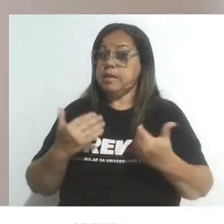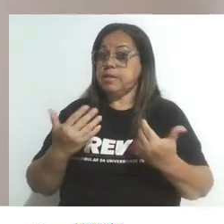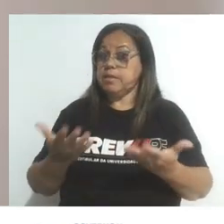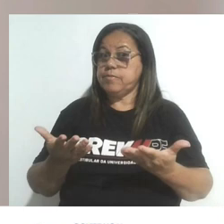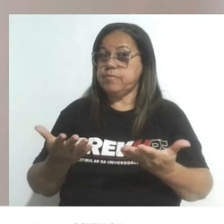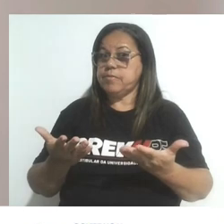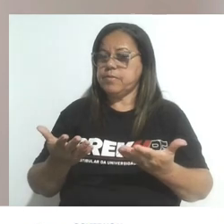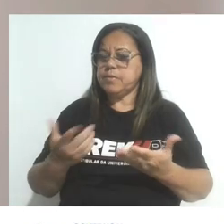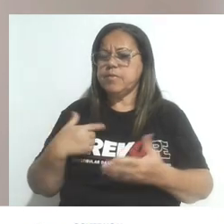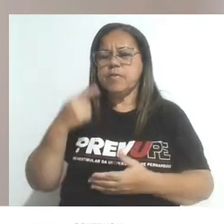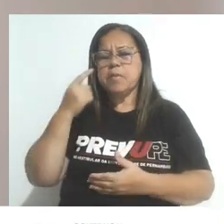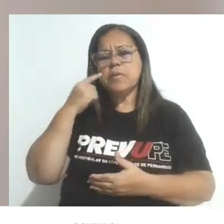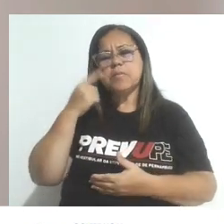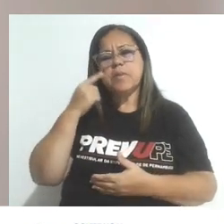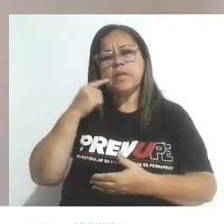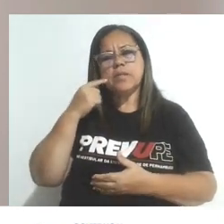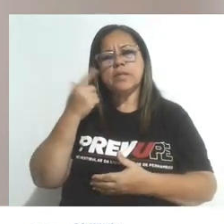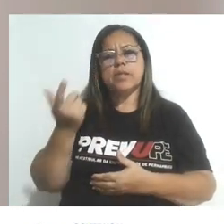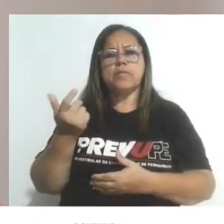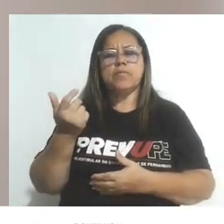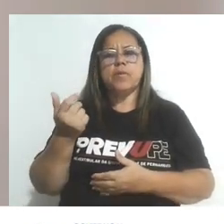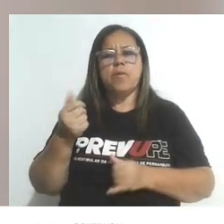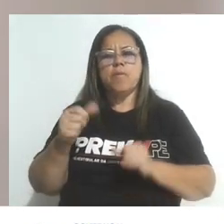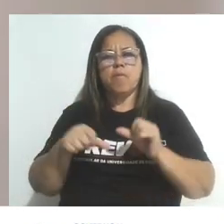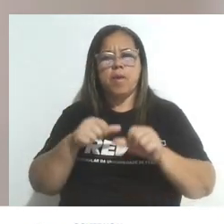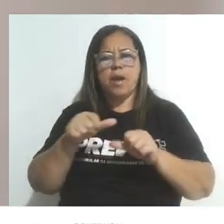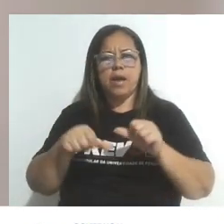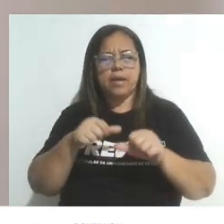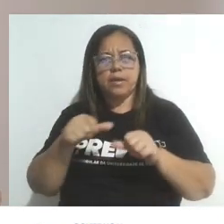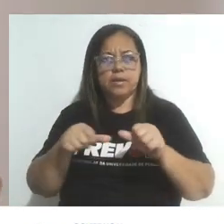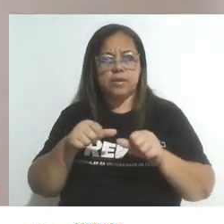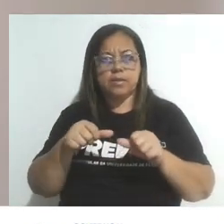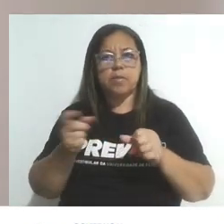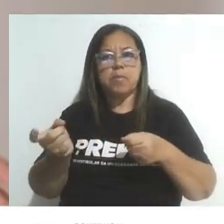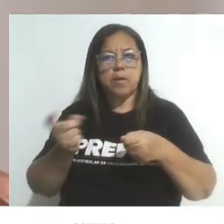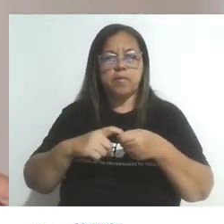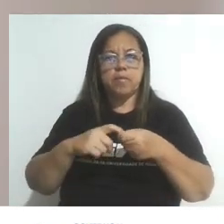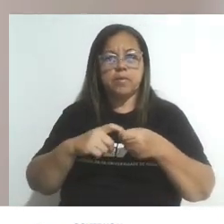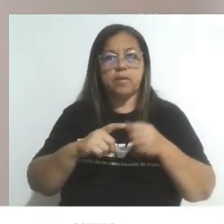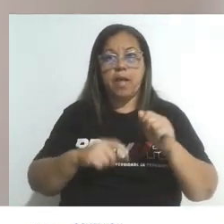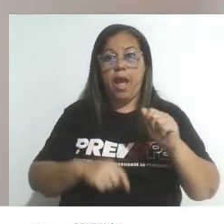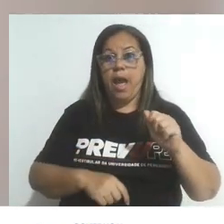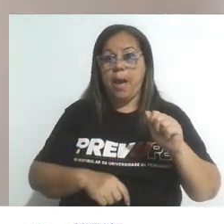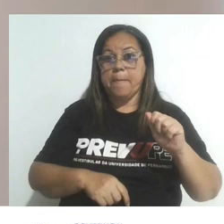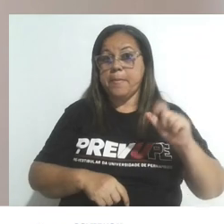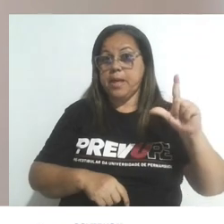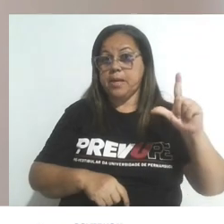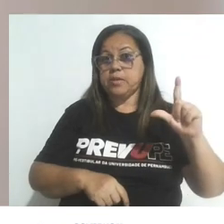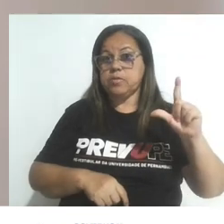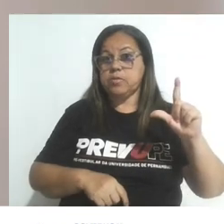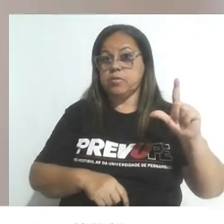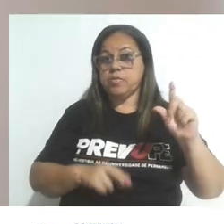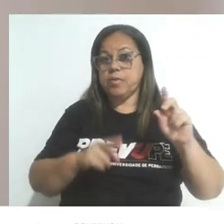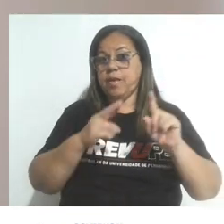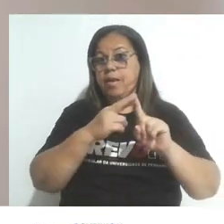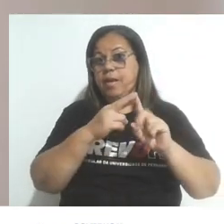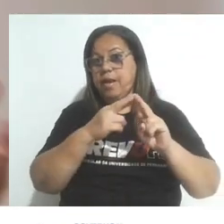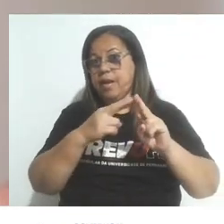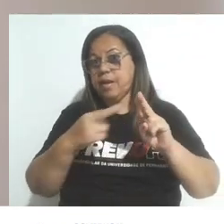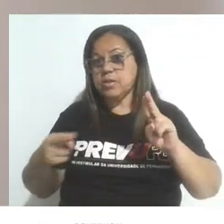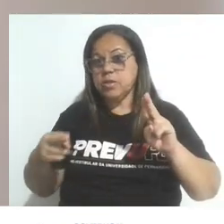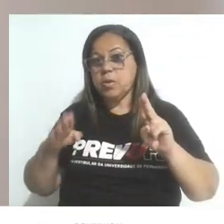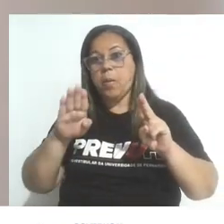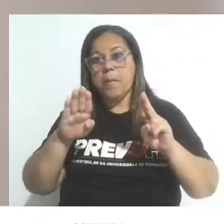vamos considerar a seguinte reação reversível. O componente A, maiúsculo, reagindo com o componente B,